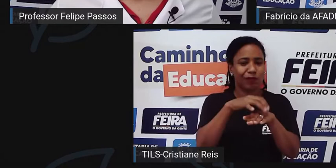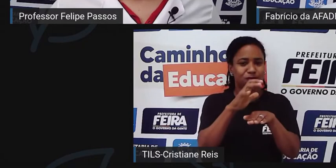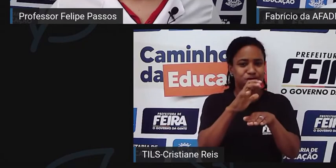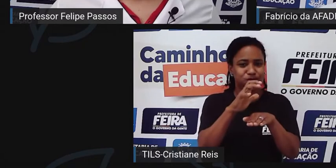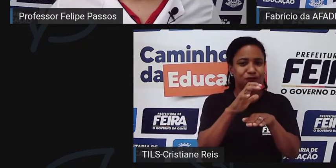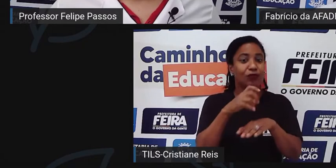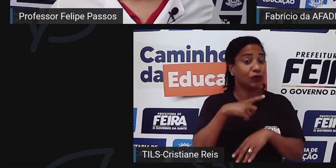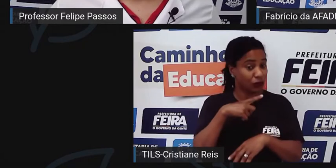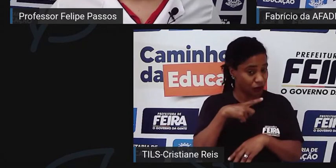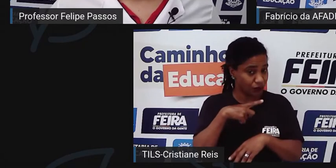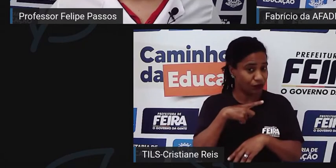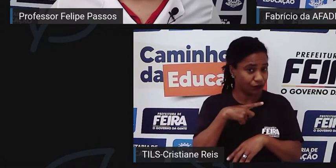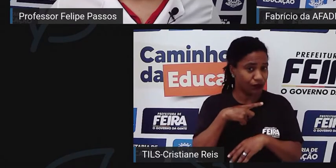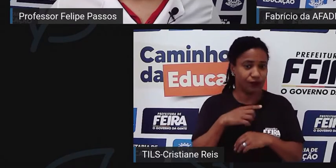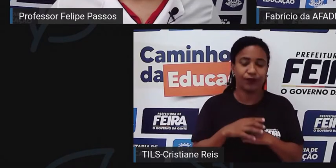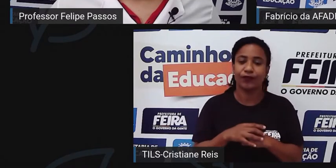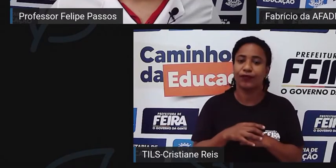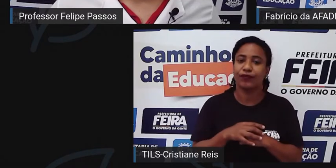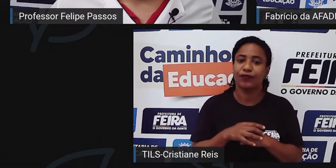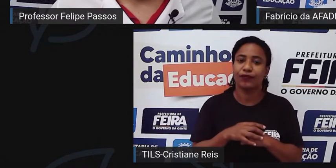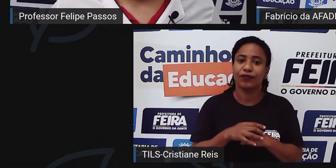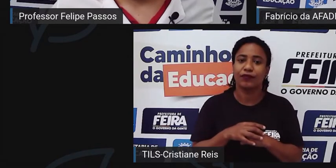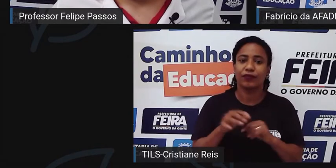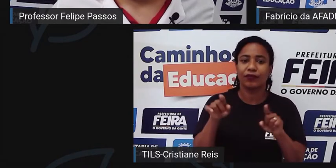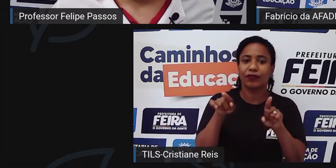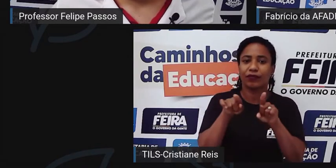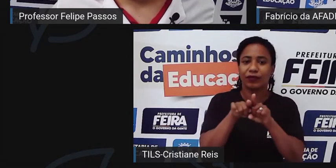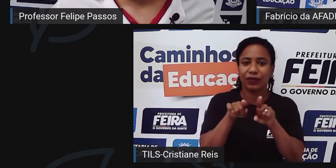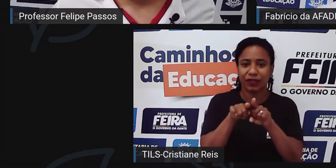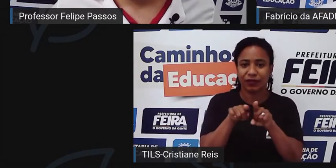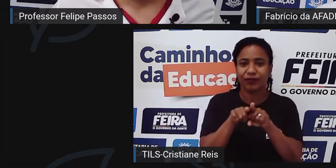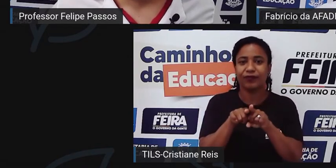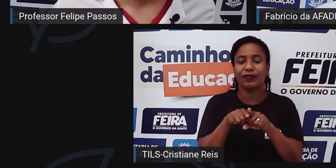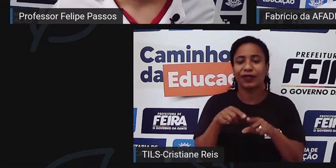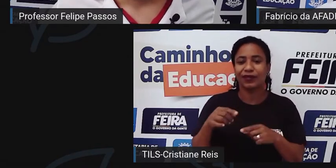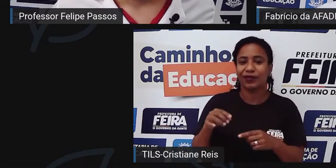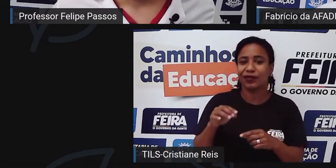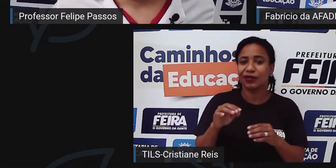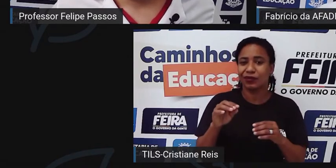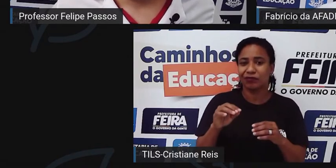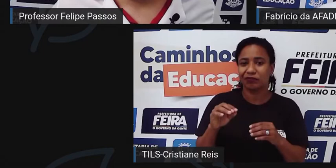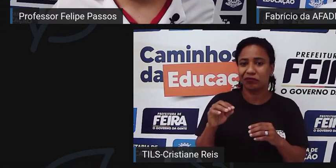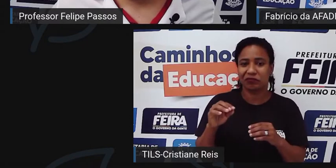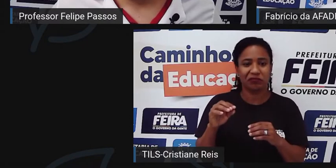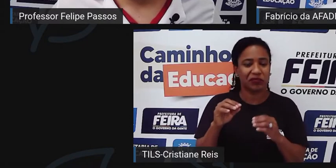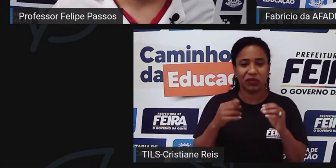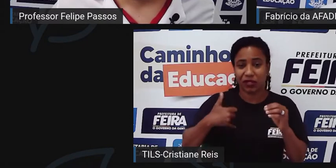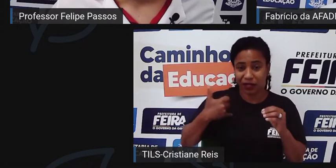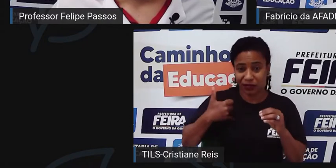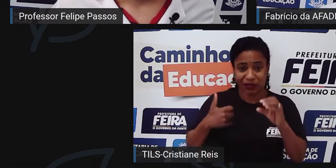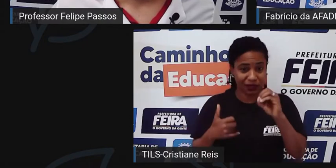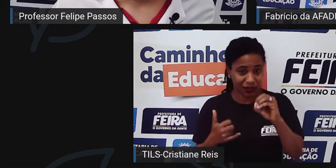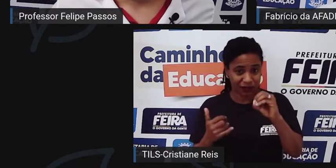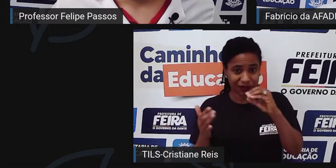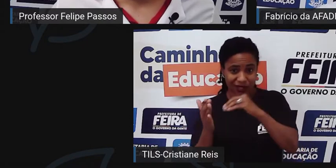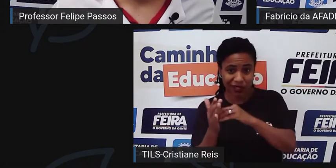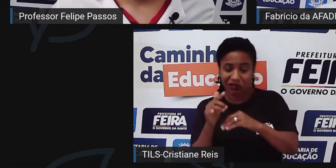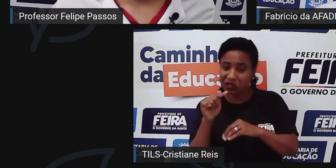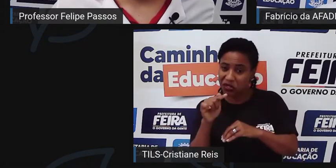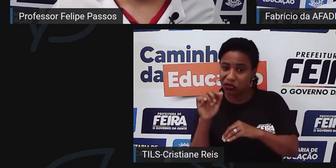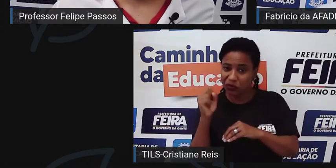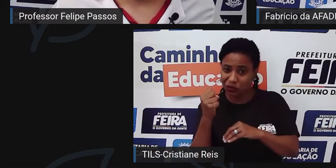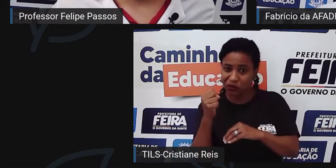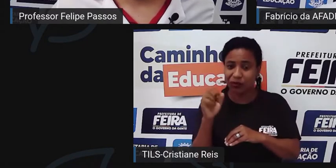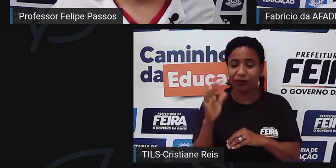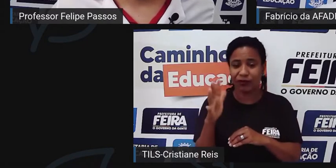A gente tem aquela criança que, dos cem, dos zero, aos sete, oito anos, tem a